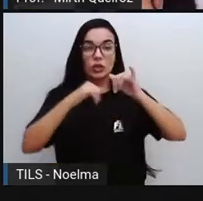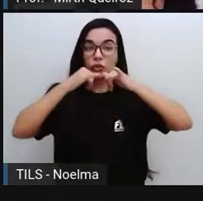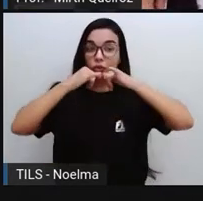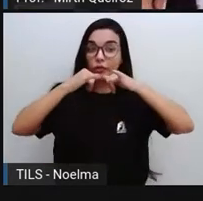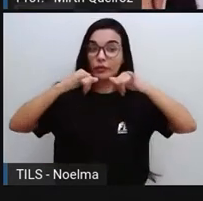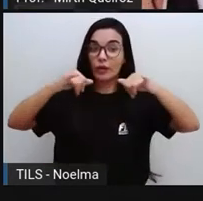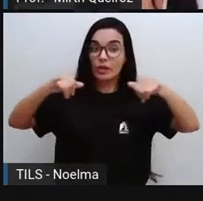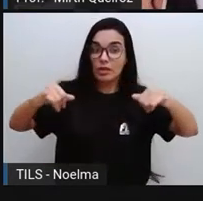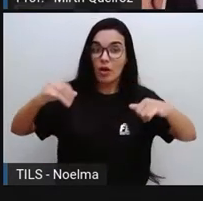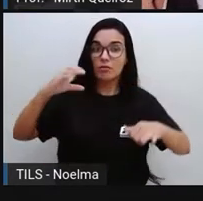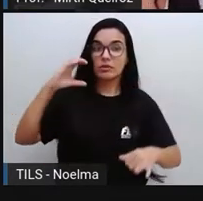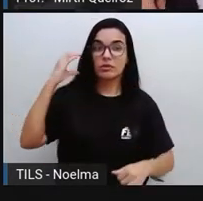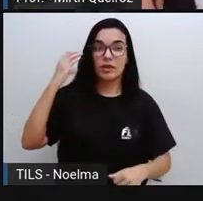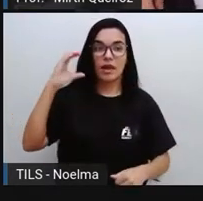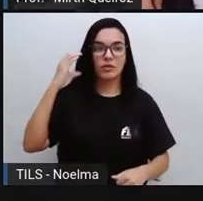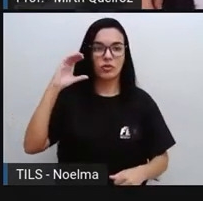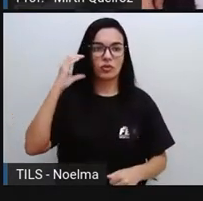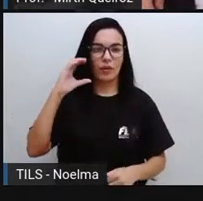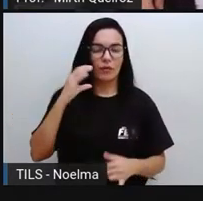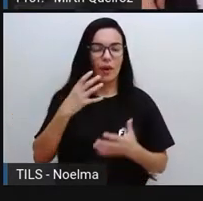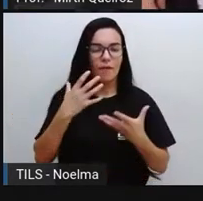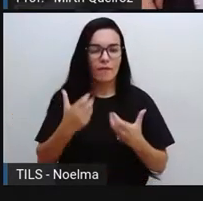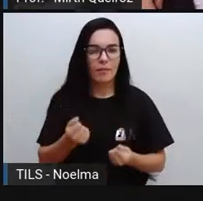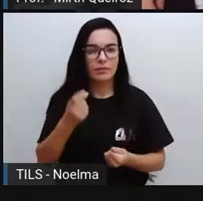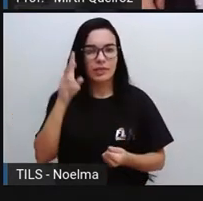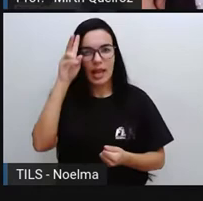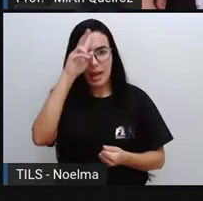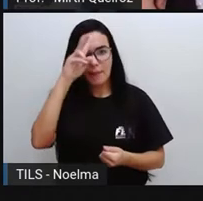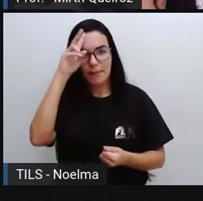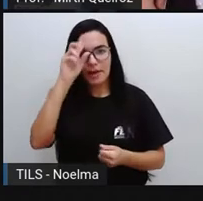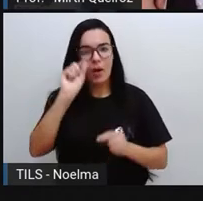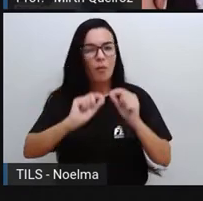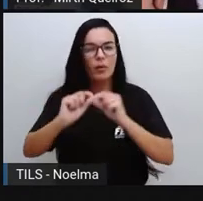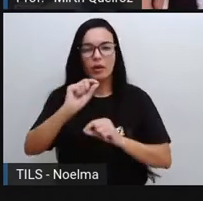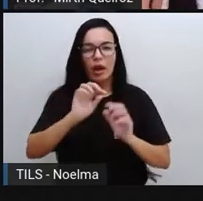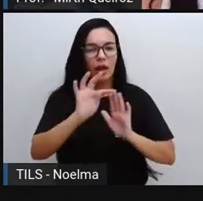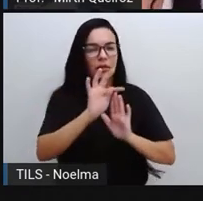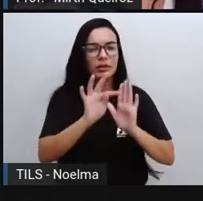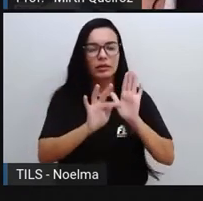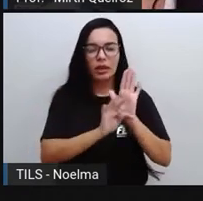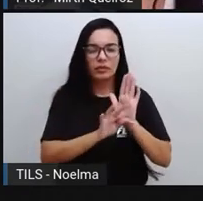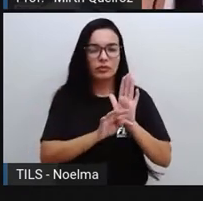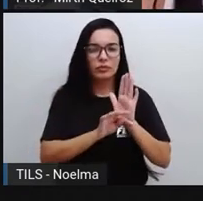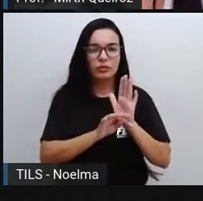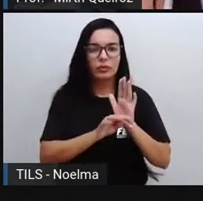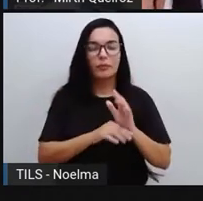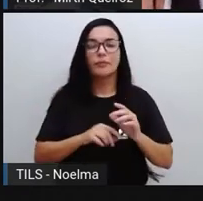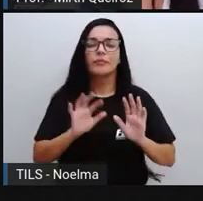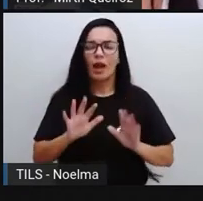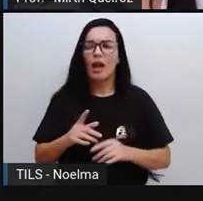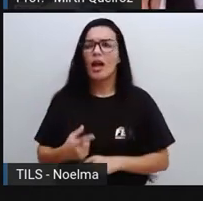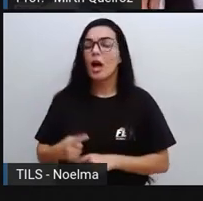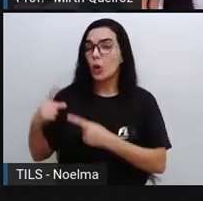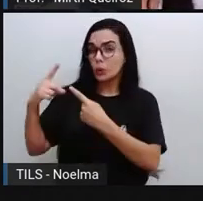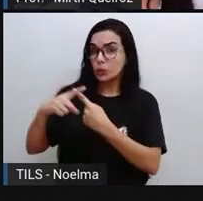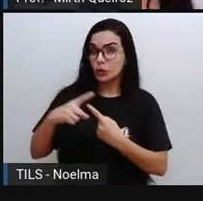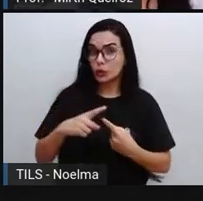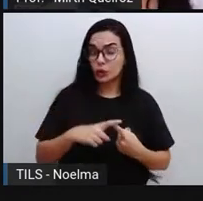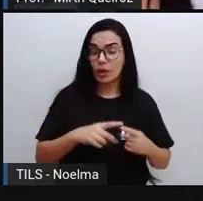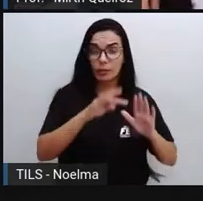lembrar o que seria esse texto de divulgação científica. Ele é um tipo de texto que é